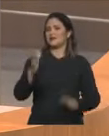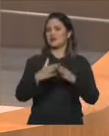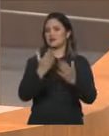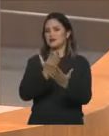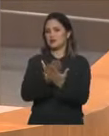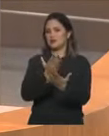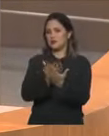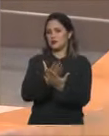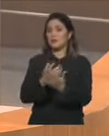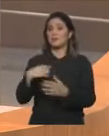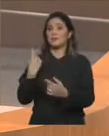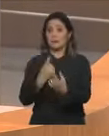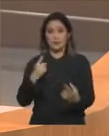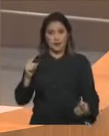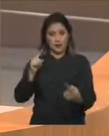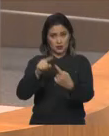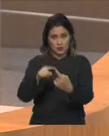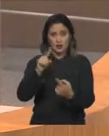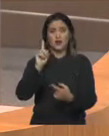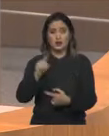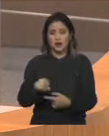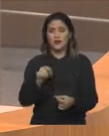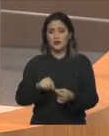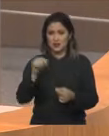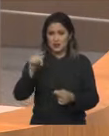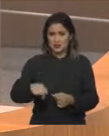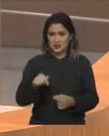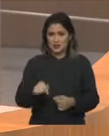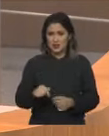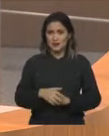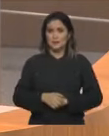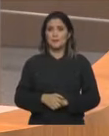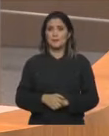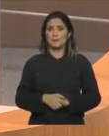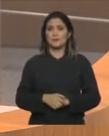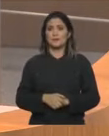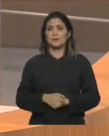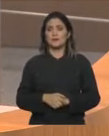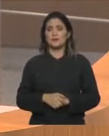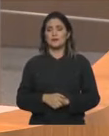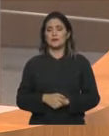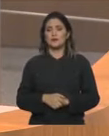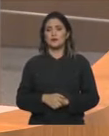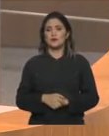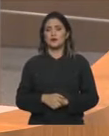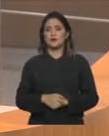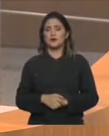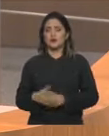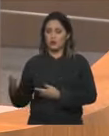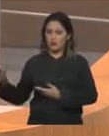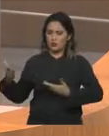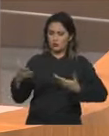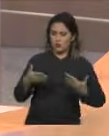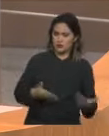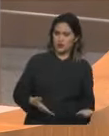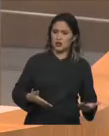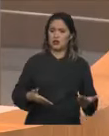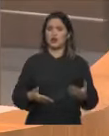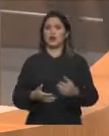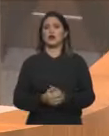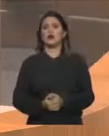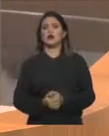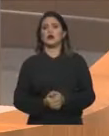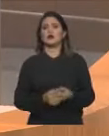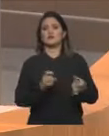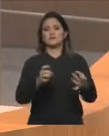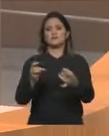objetivo é trazer aqui a essa casa, as editoras, as responsáveis por esses métodos de ensino que